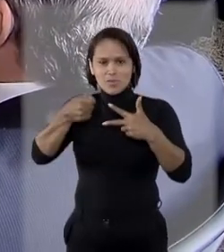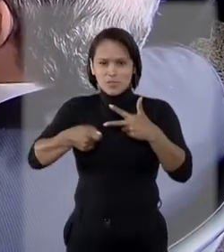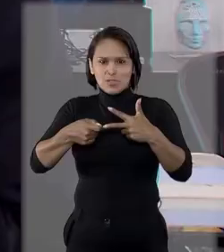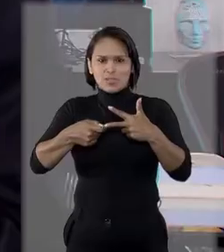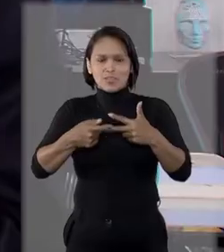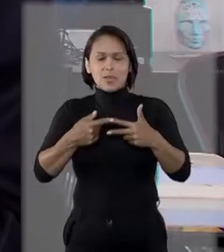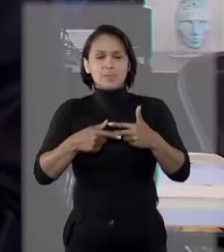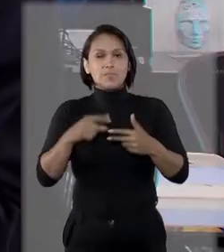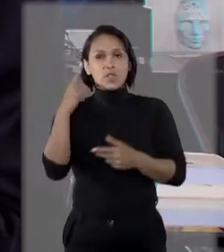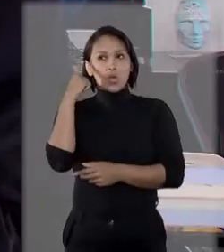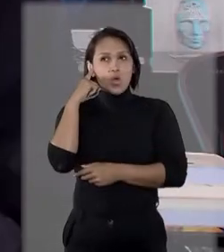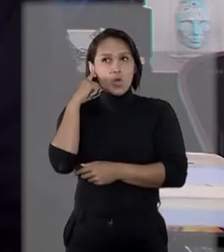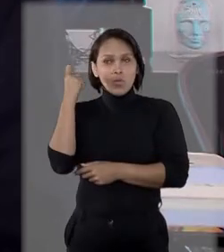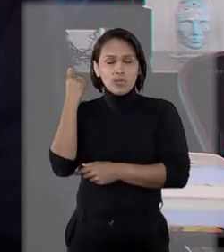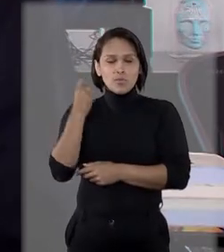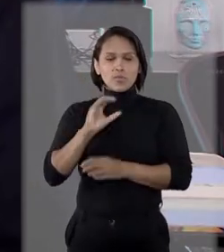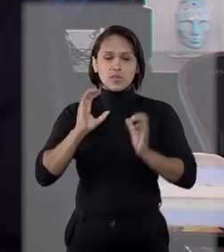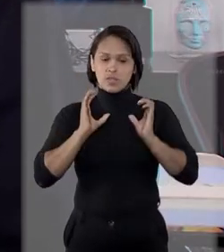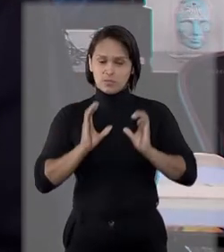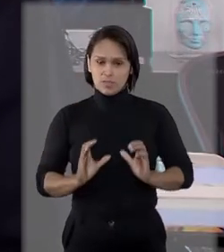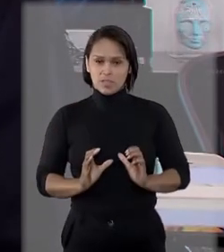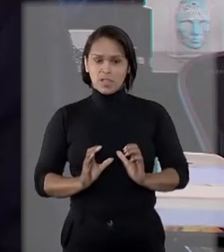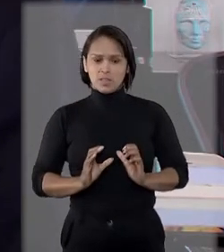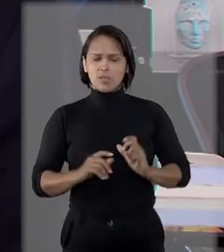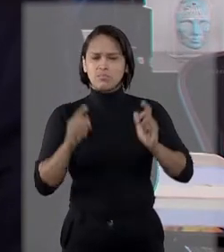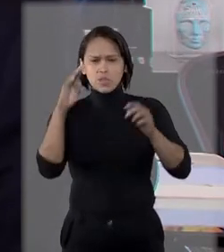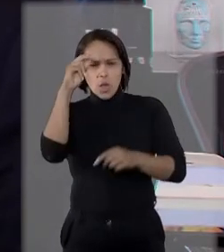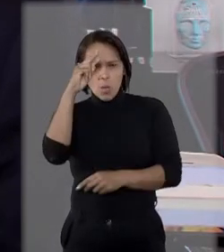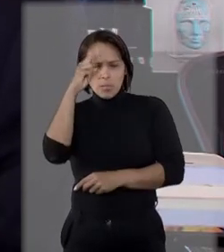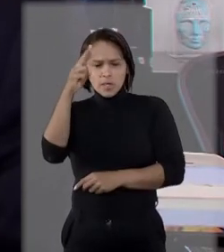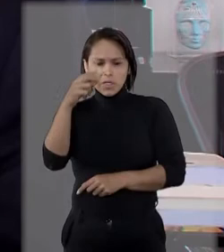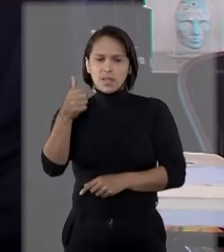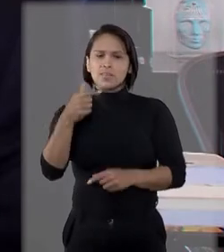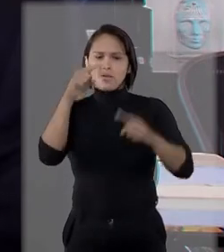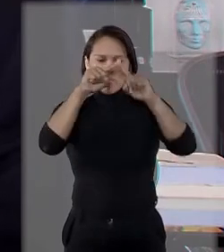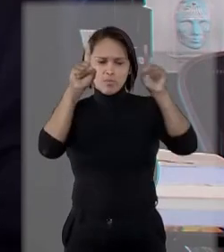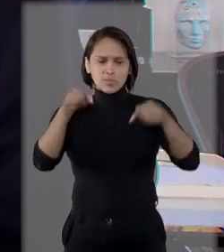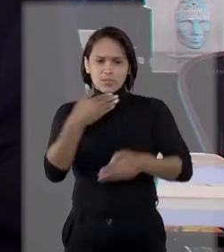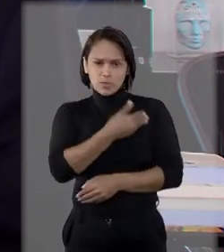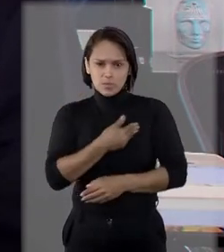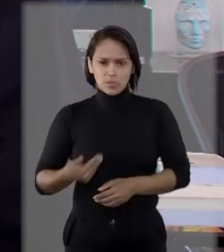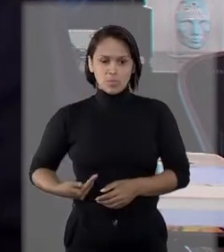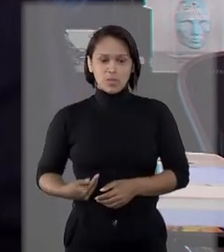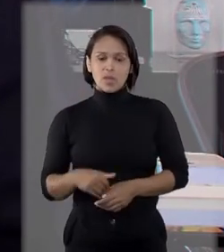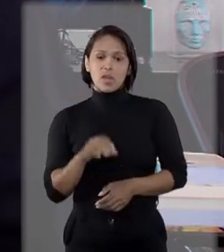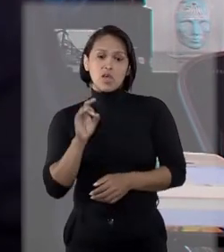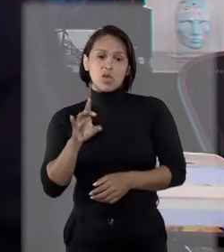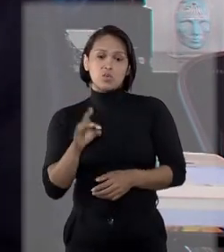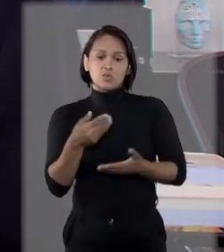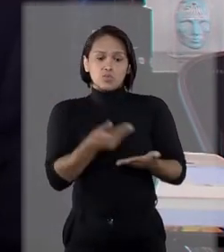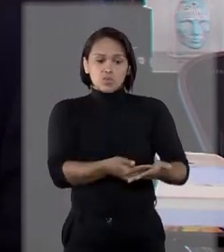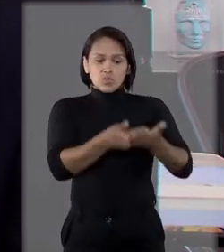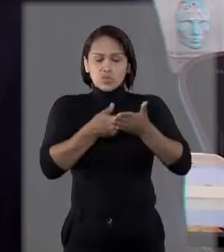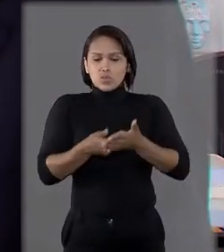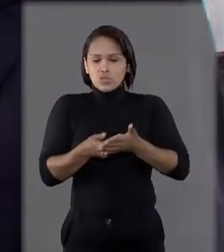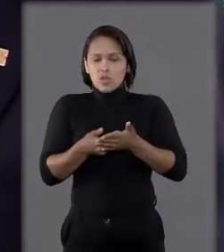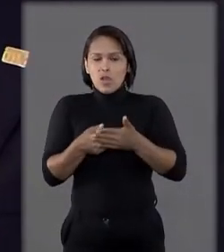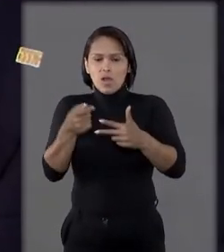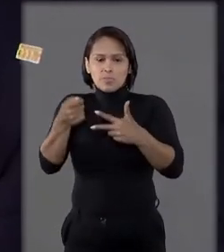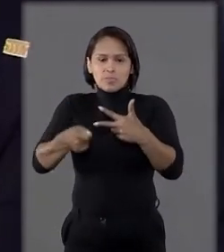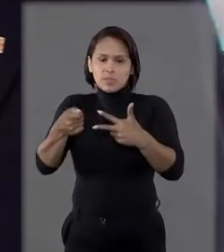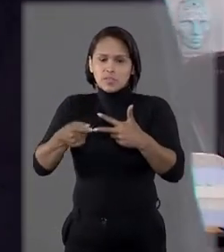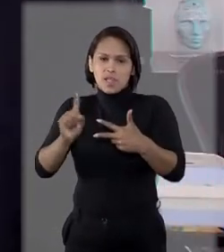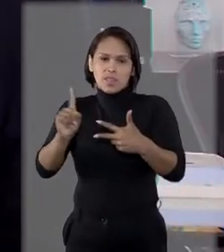judiciário. Ouvir o cidadão é uma obrigação nossa como servidor público. Eu sou apenas inquilino do poder,